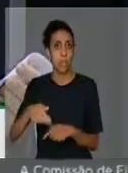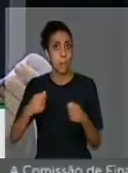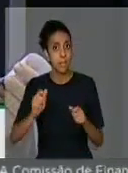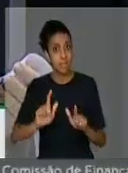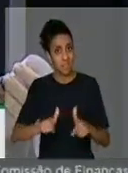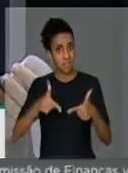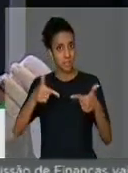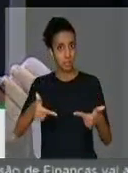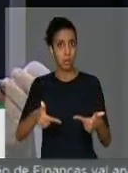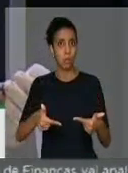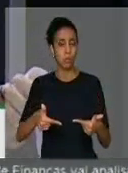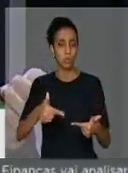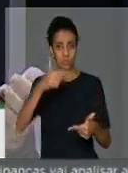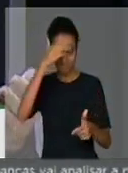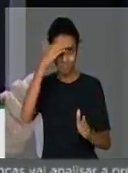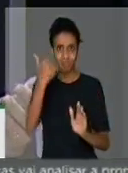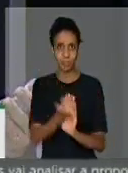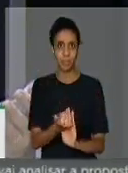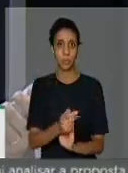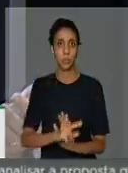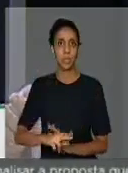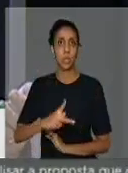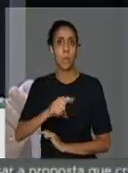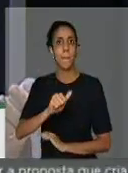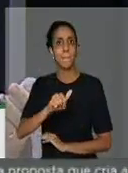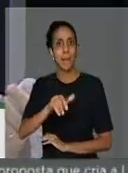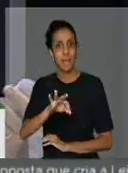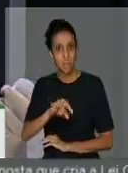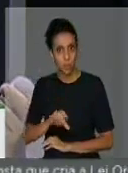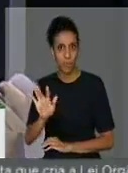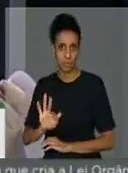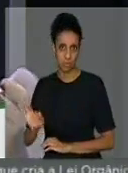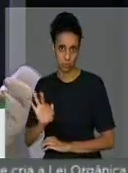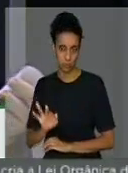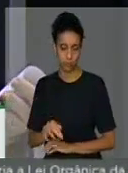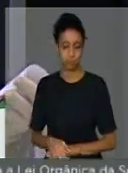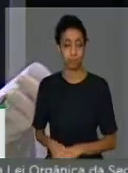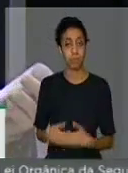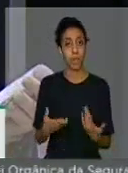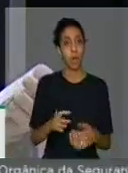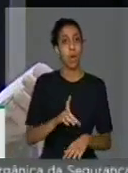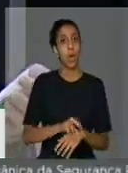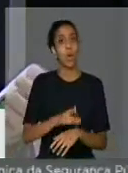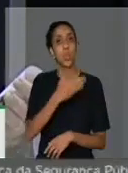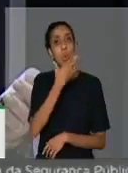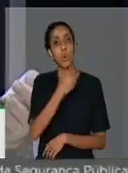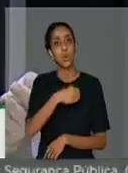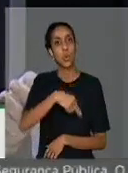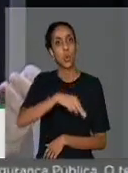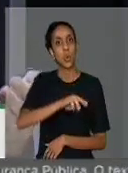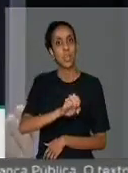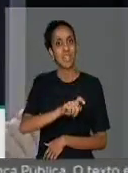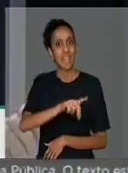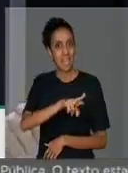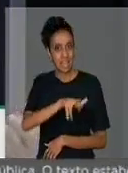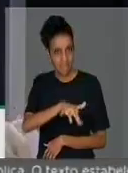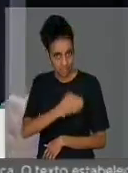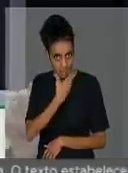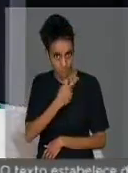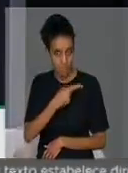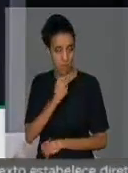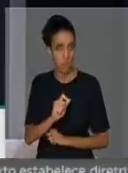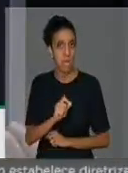estabelecidas através do Pacto Federativo. O doutor Jorge Negreiro afirma que se não houver